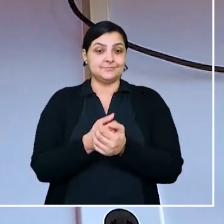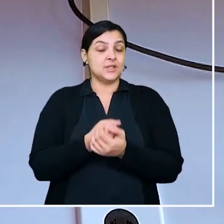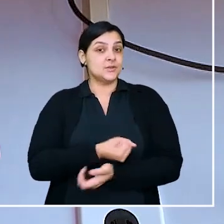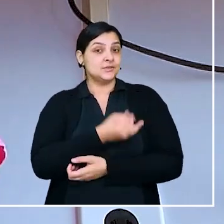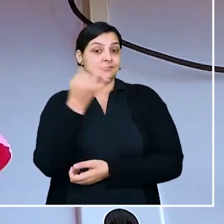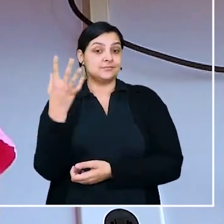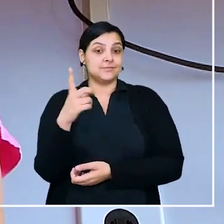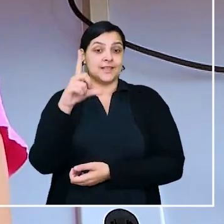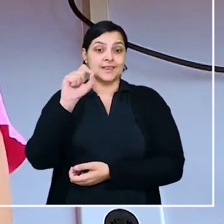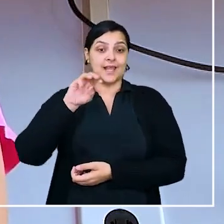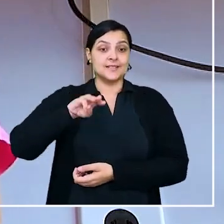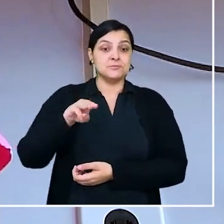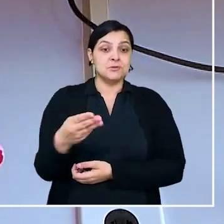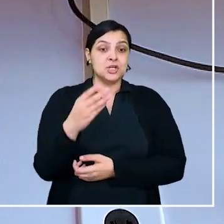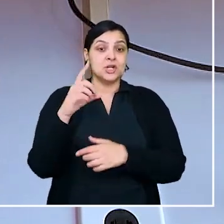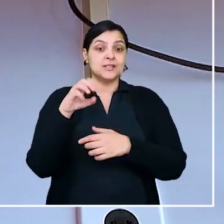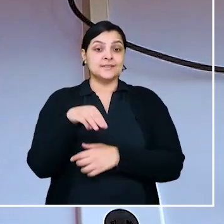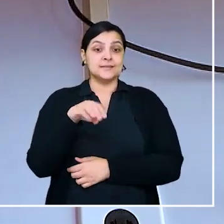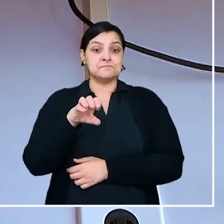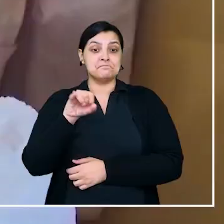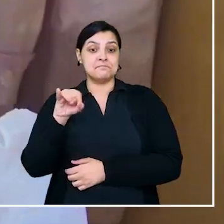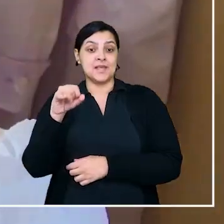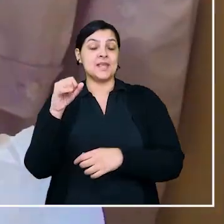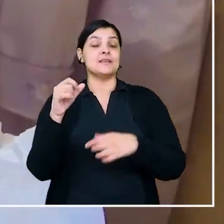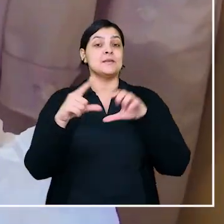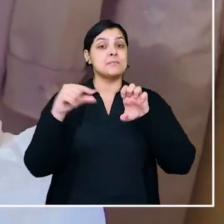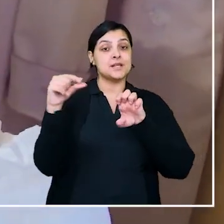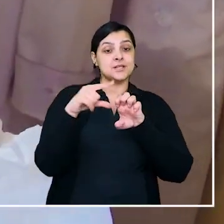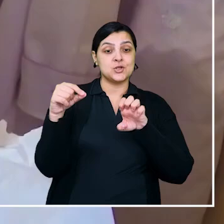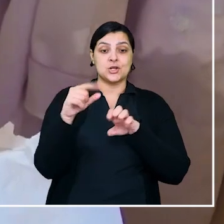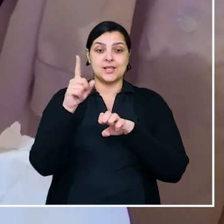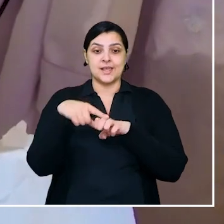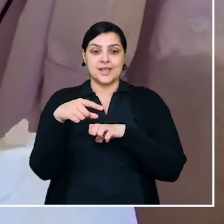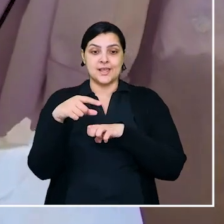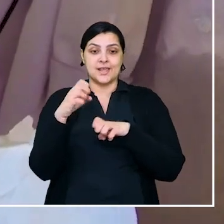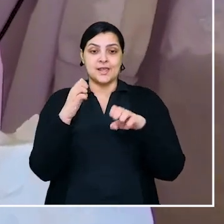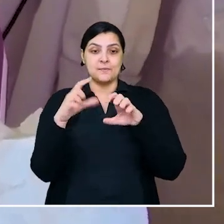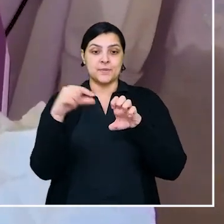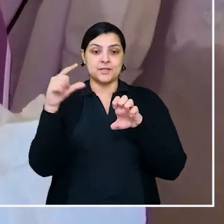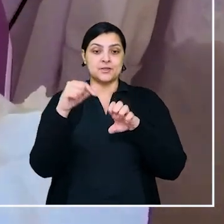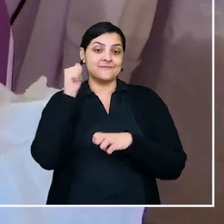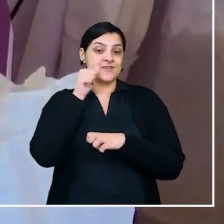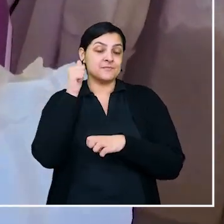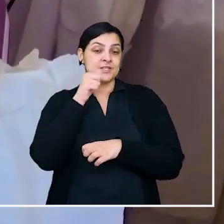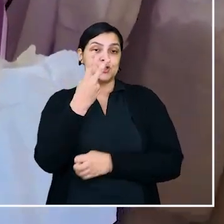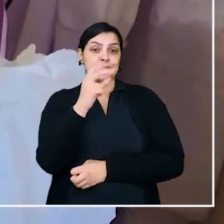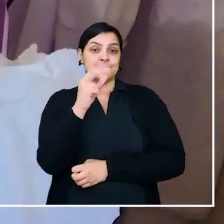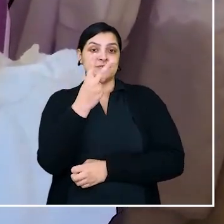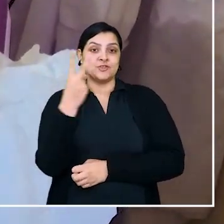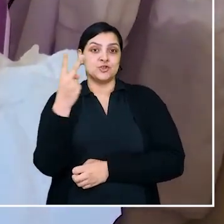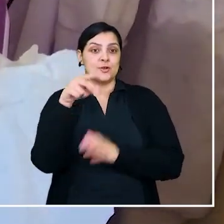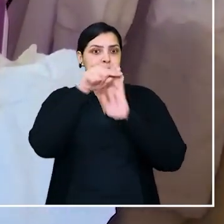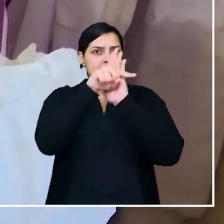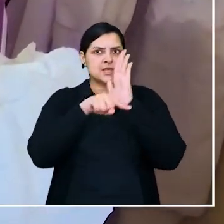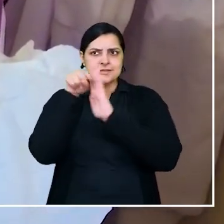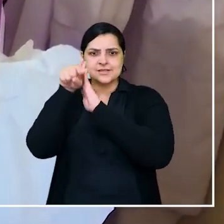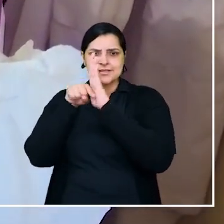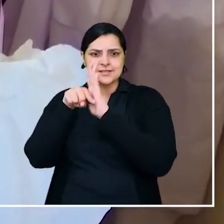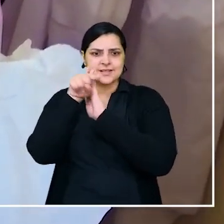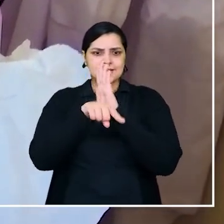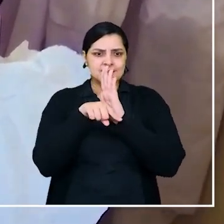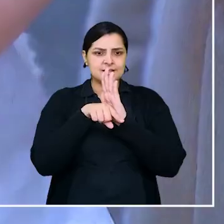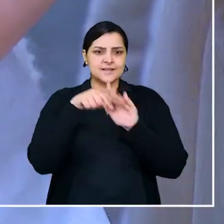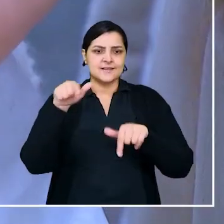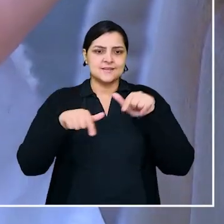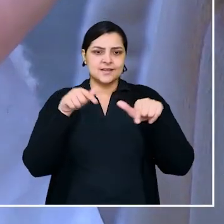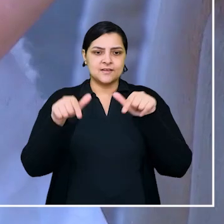empreendedoras chegou a 10 milhões e 300 mil, segundo o levantamento Empreendedorismo Feminino 2022, realizado